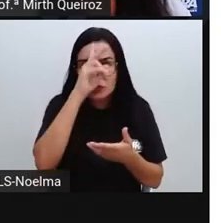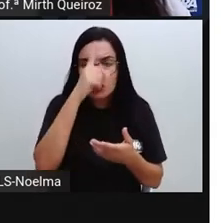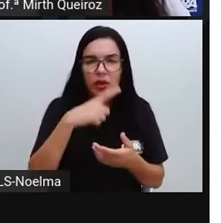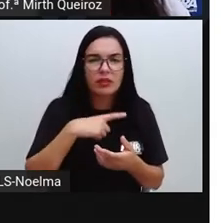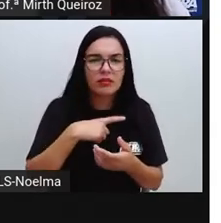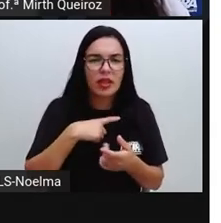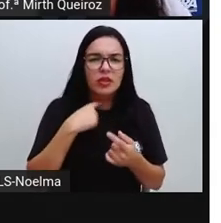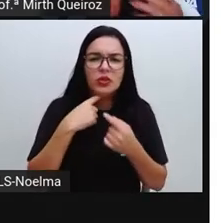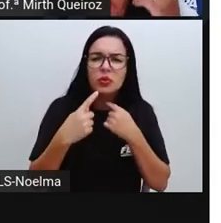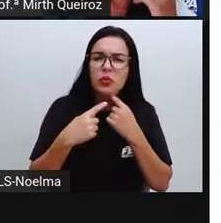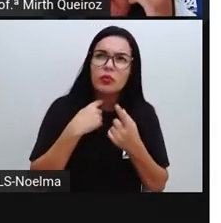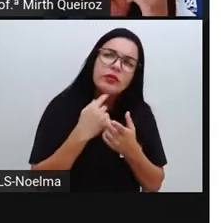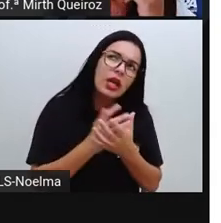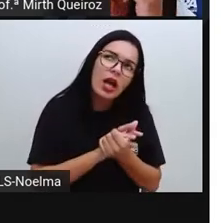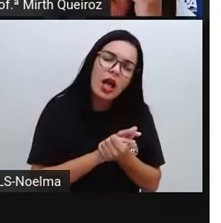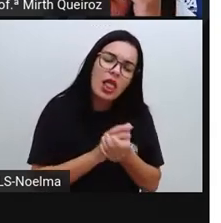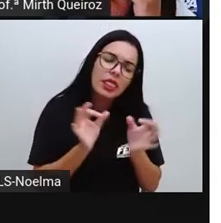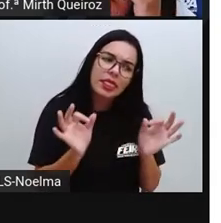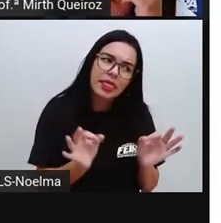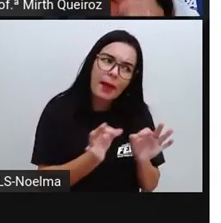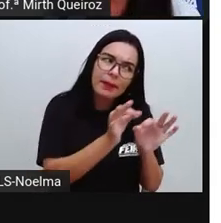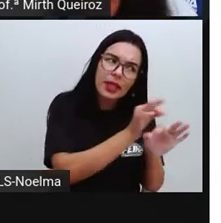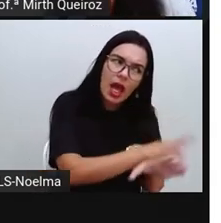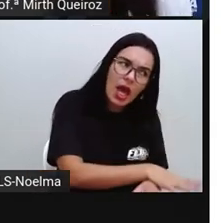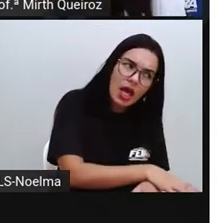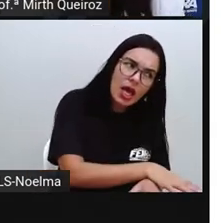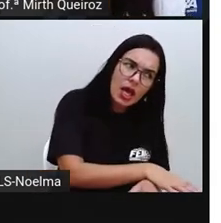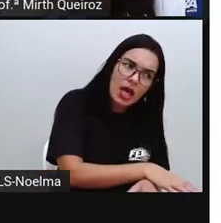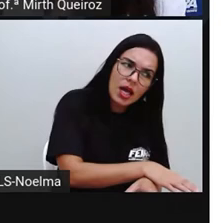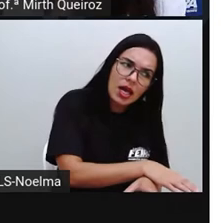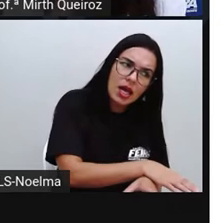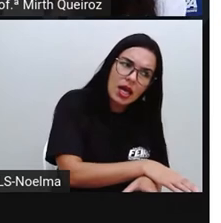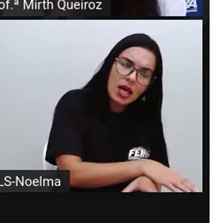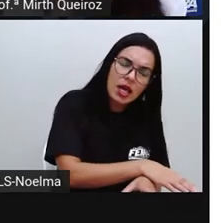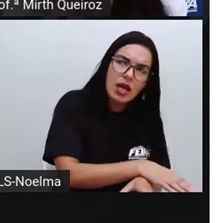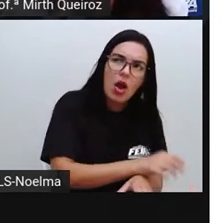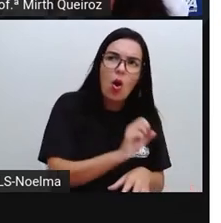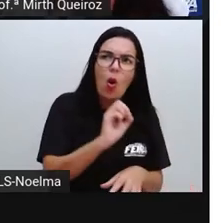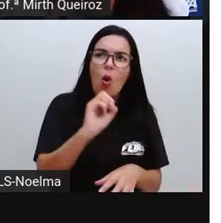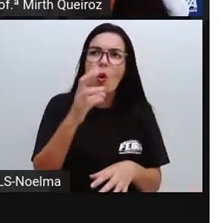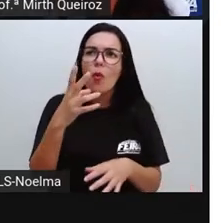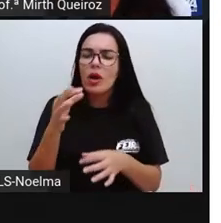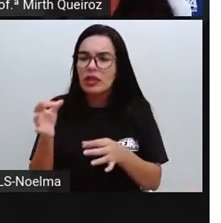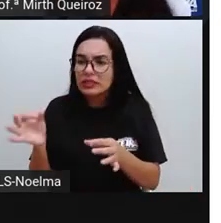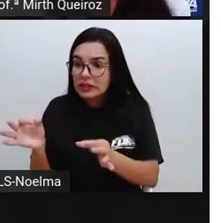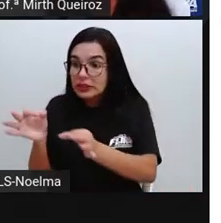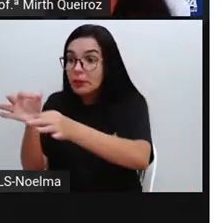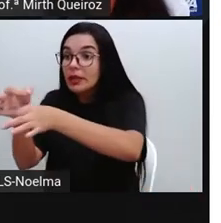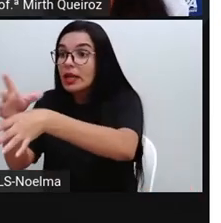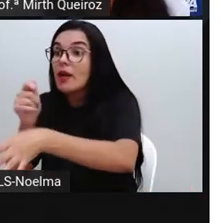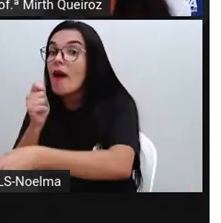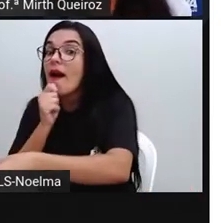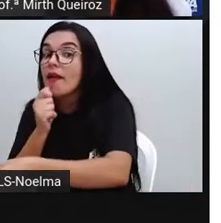Terminaram ou terminarão? Gritaram ou gritarão?